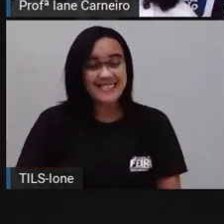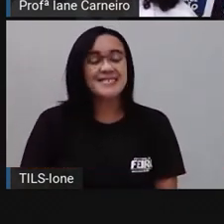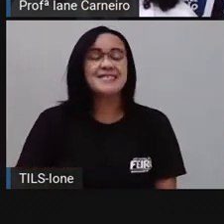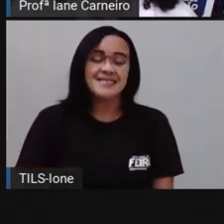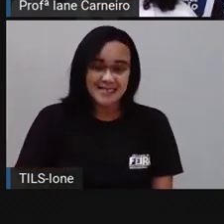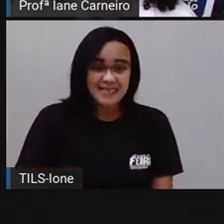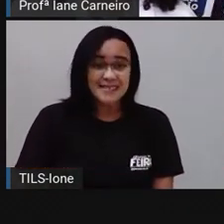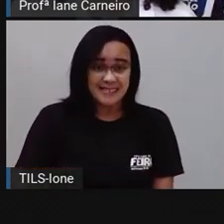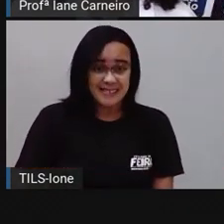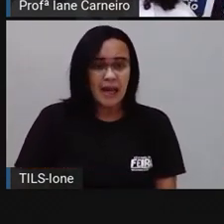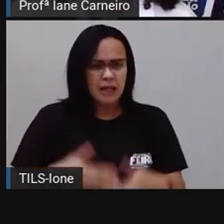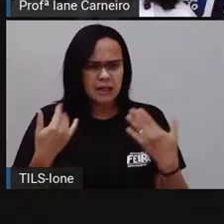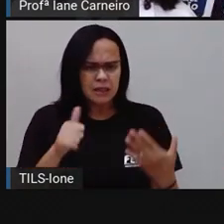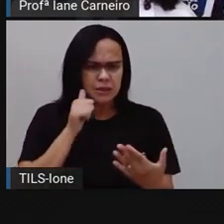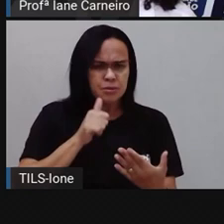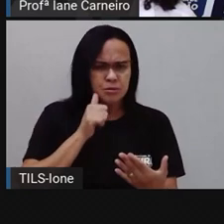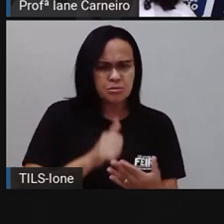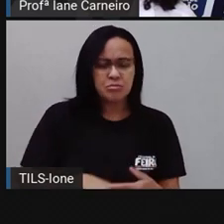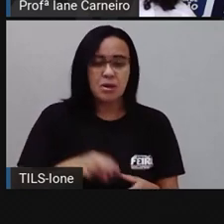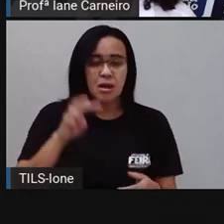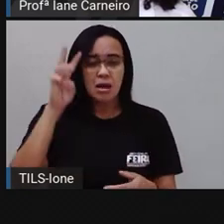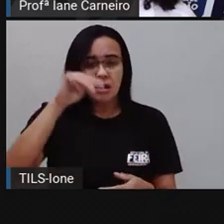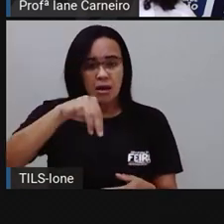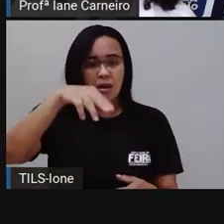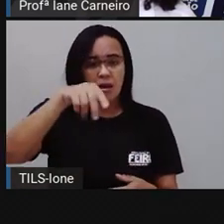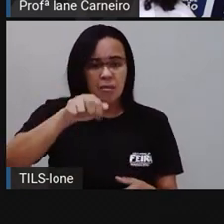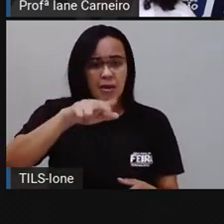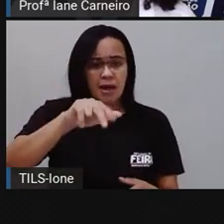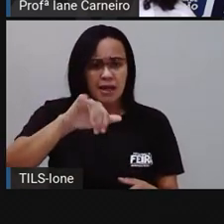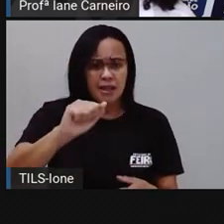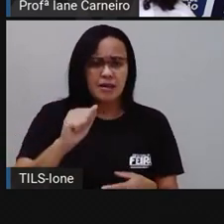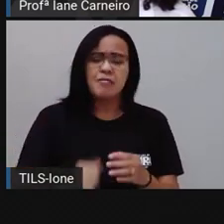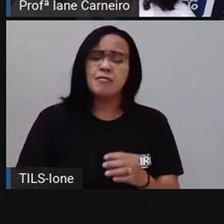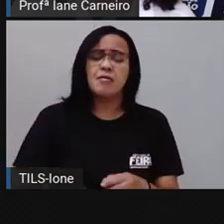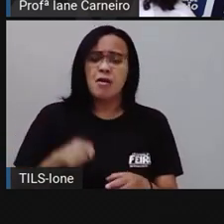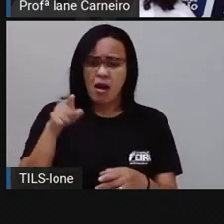a Dona Maria, ela vende a três reais, né? Então a gente vai botar aqui, ó, essa rede.